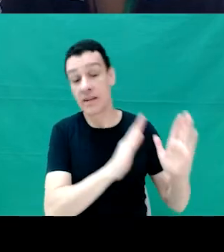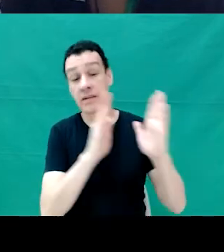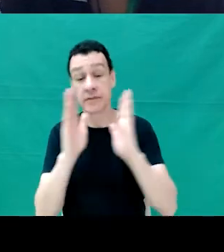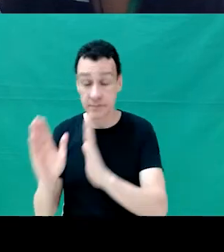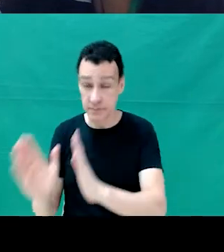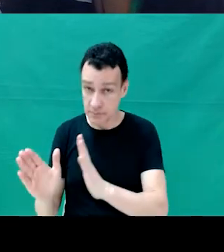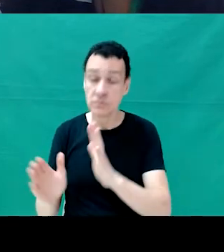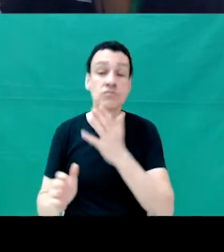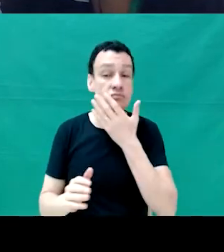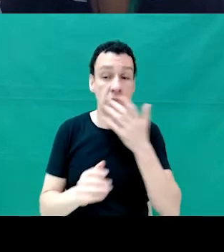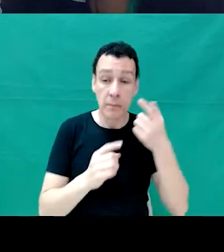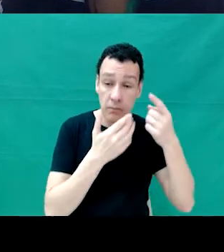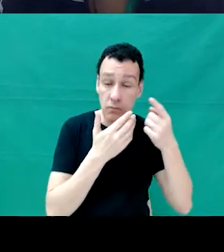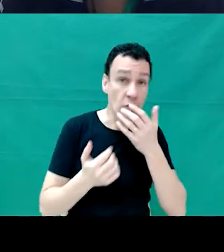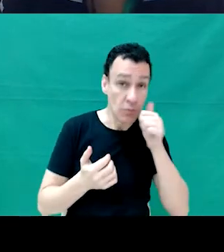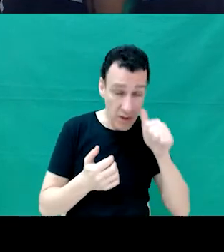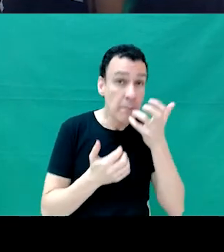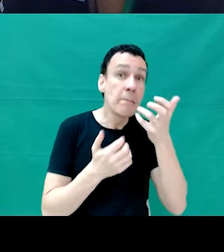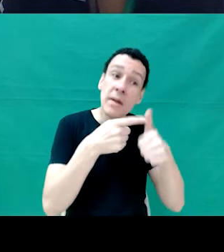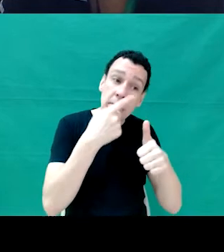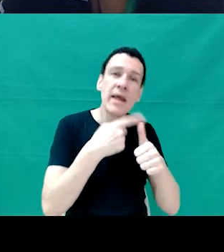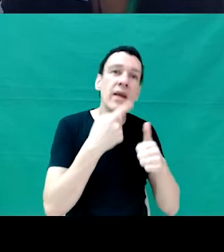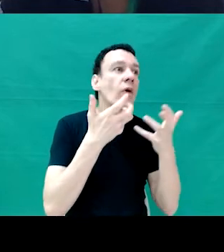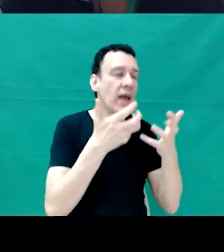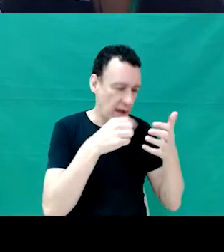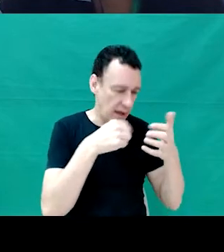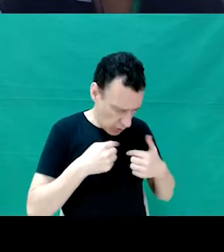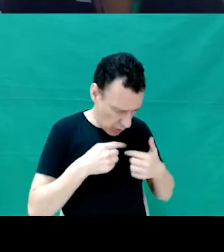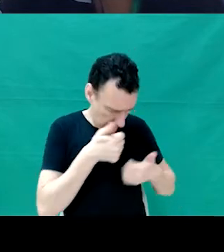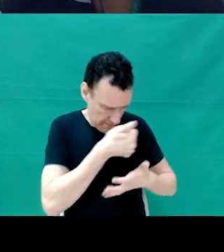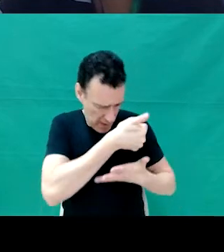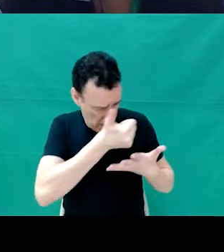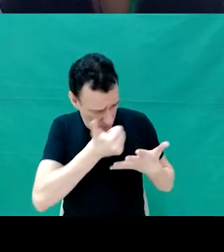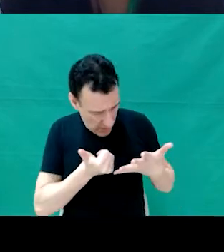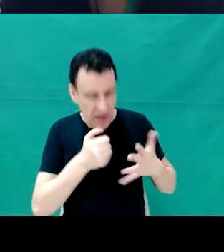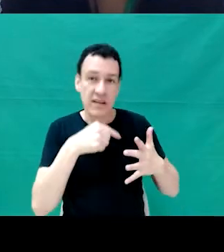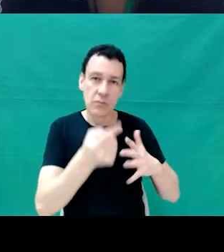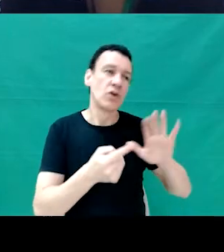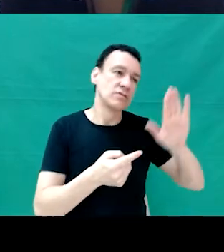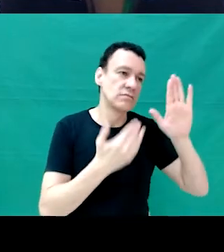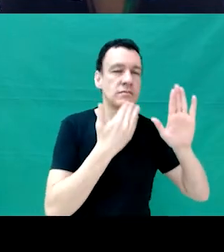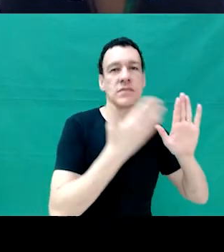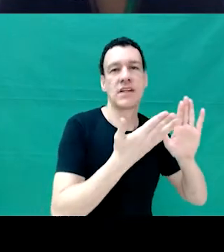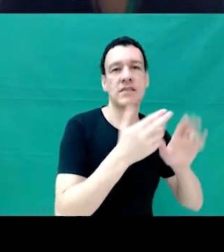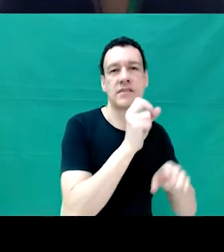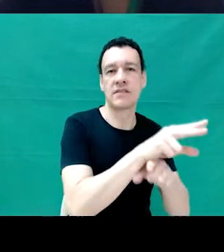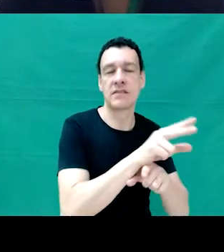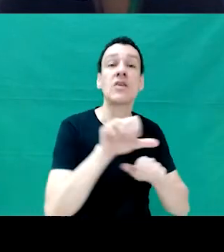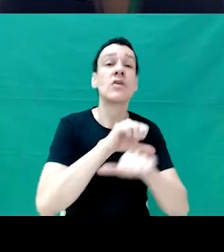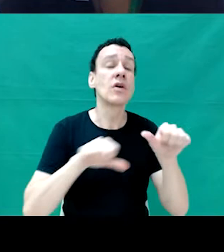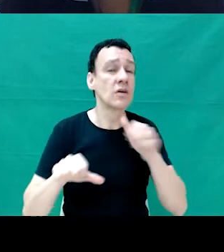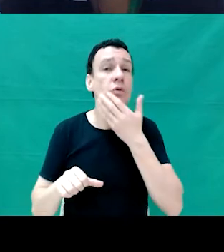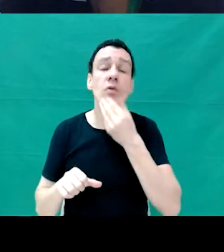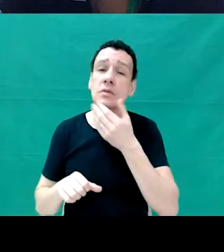homens que querem estar naquela vaga ou querem estar naquela carreira se candidatam ou